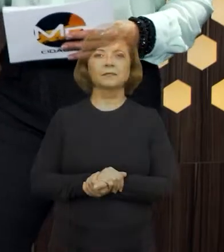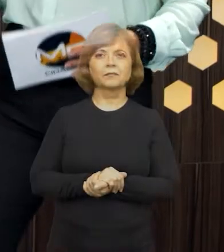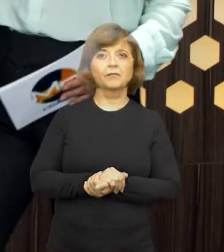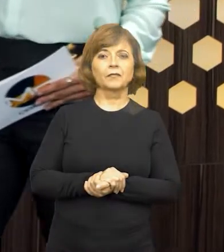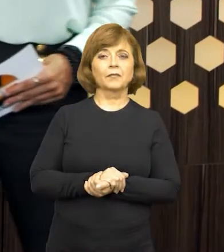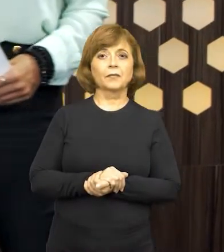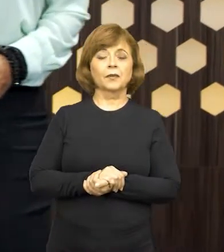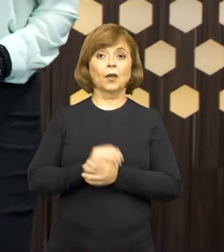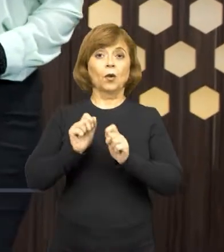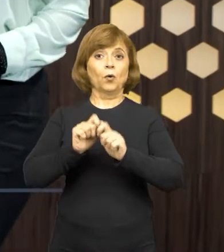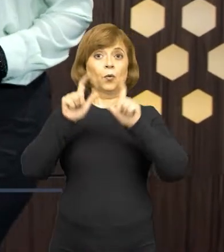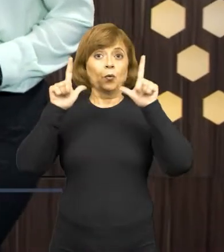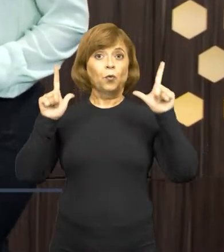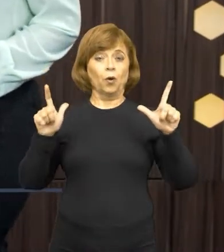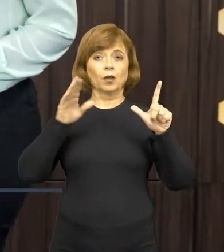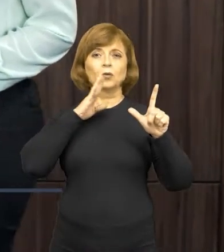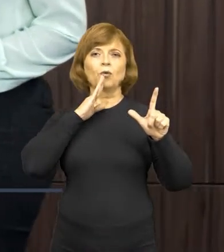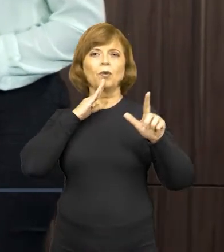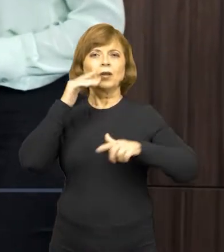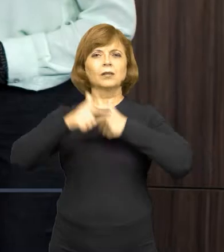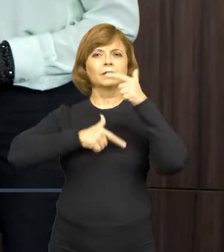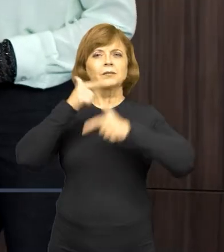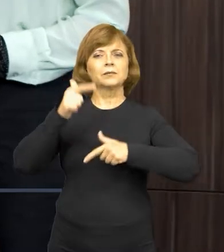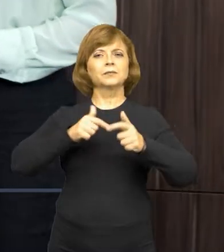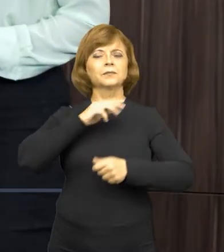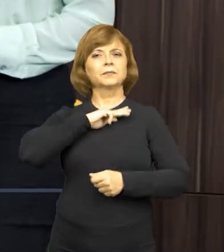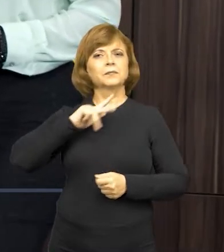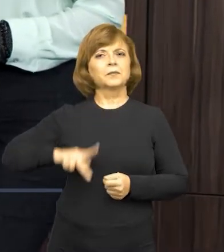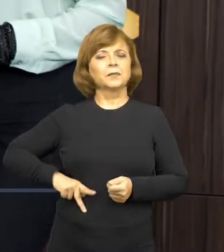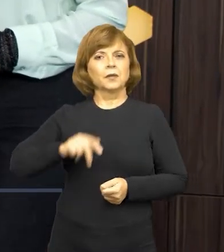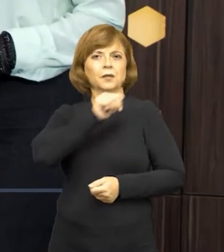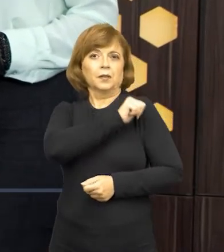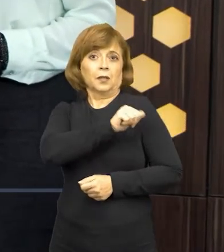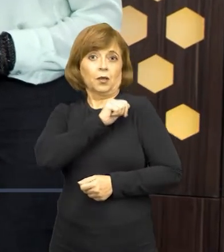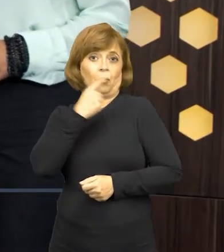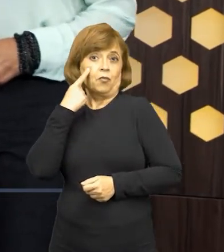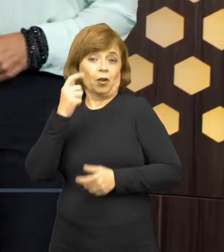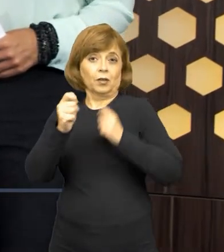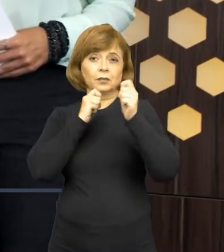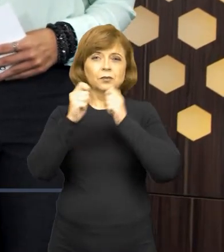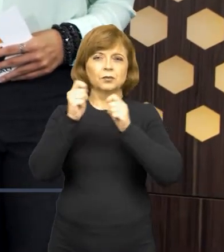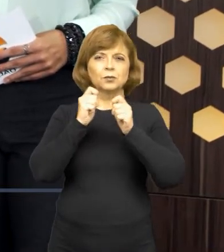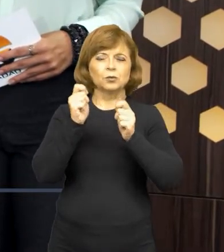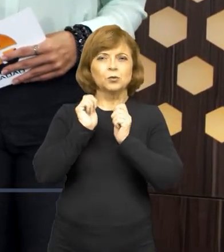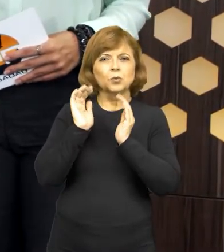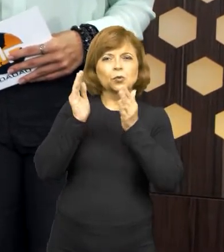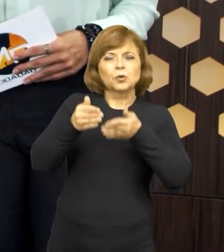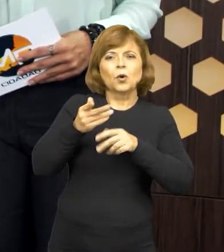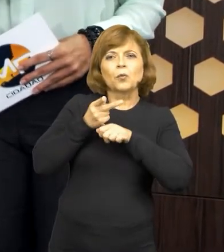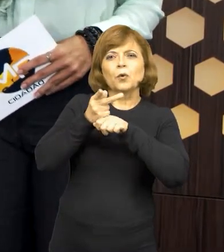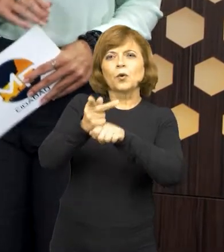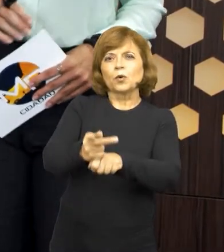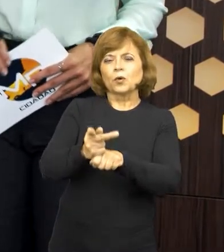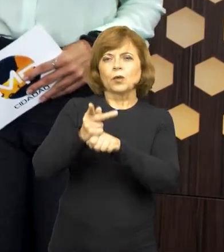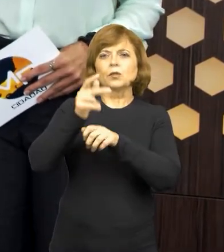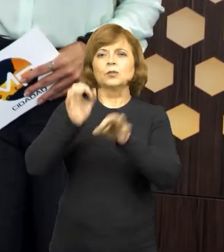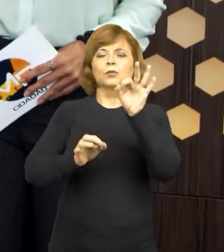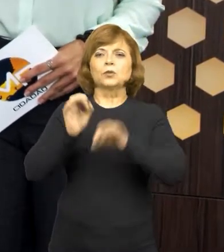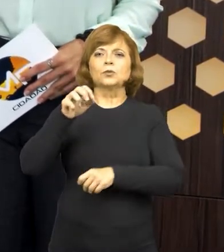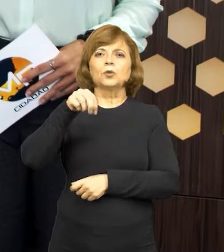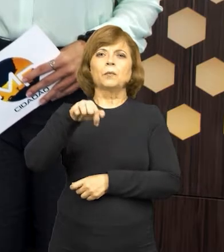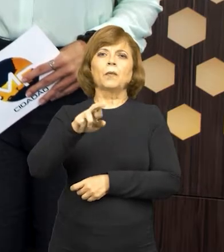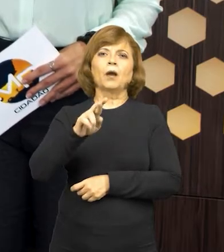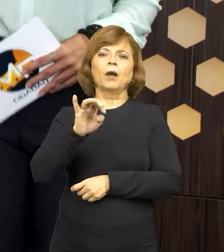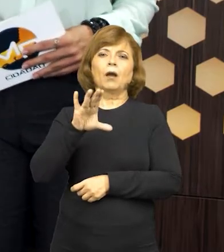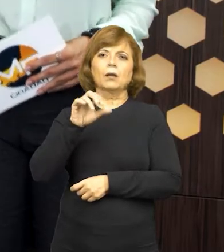No quadro Conheça a Atuação do MPRJ, confira uma entrevista exclusiva com o Procurador de Justiça, Márcio Clang,